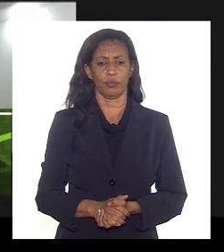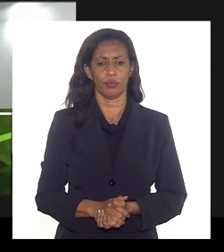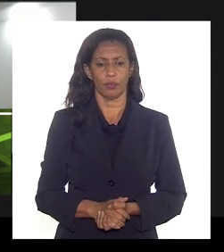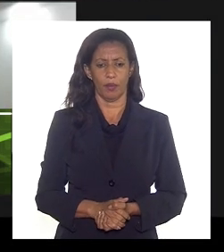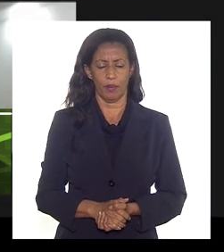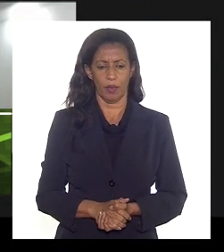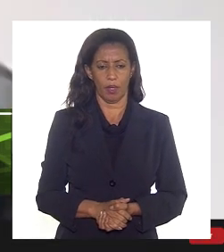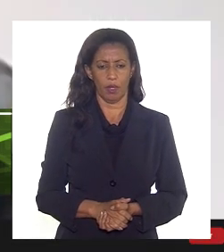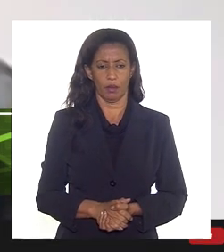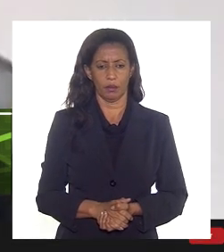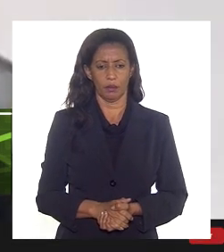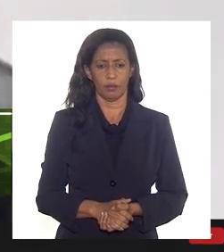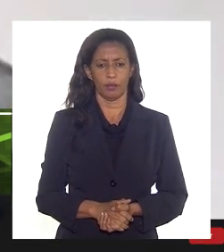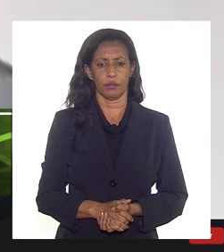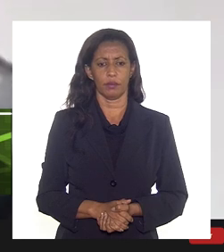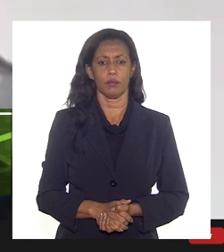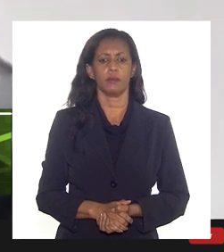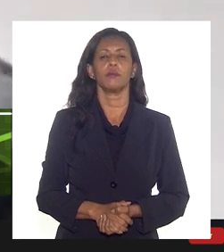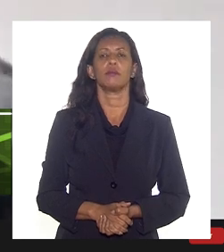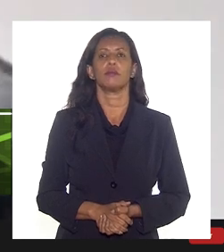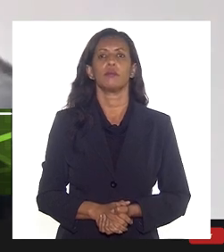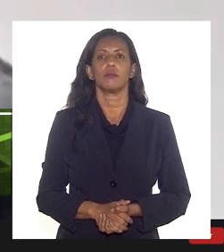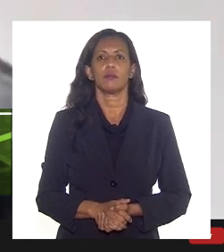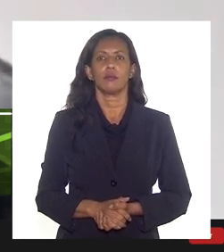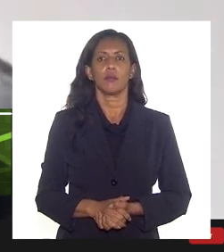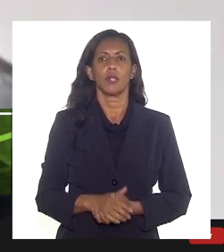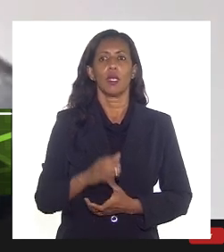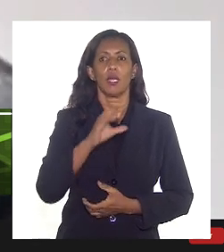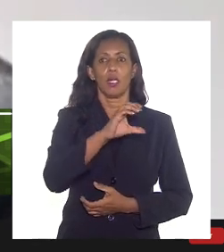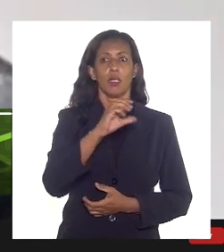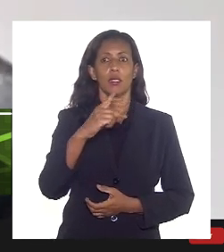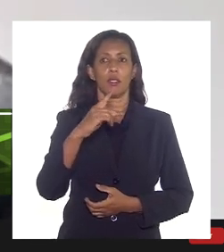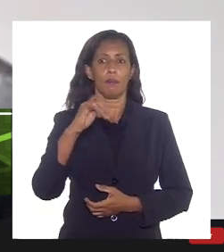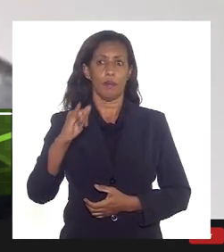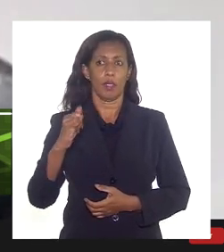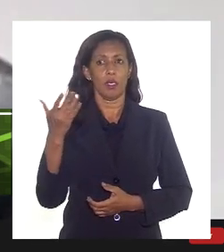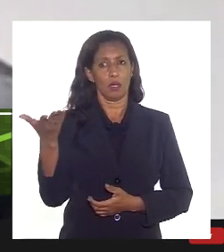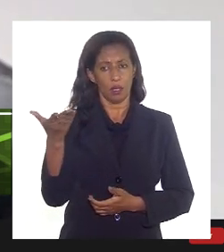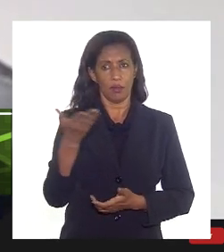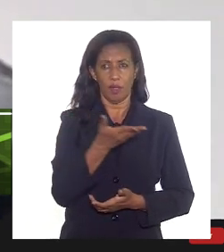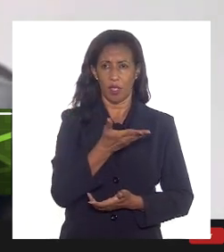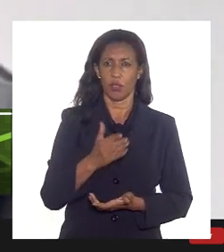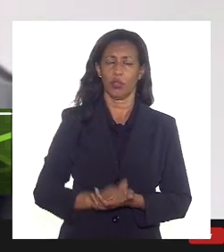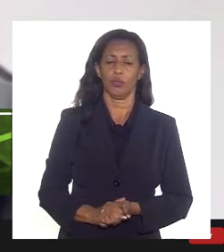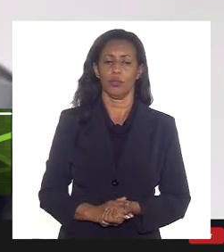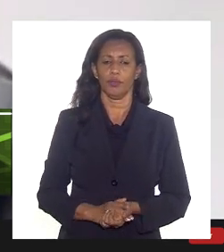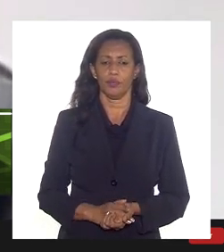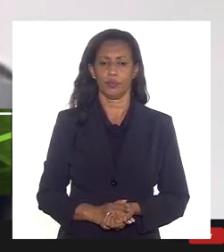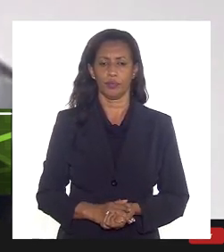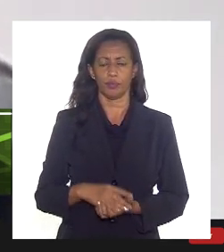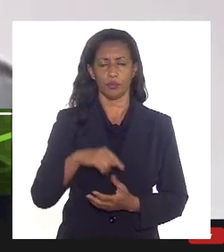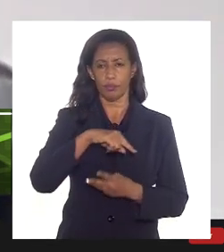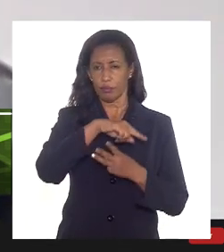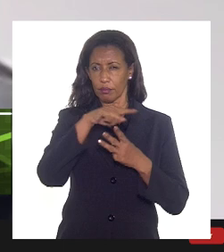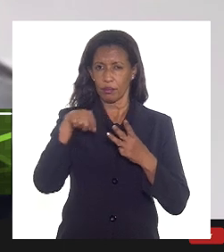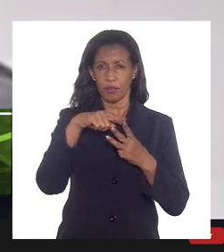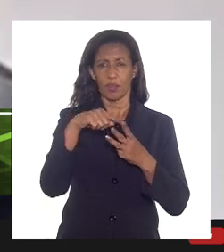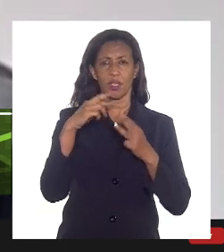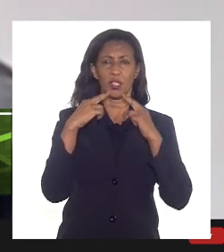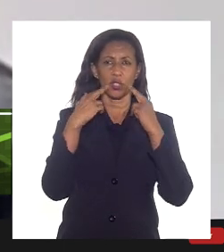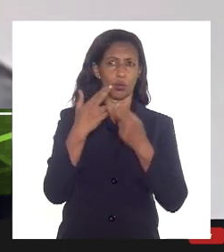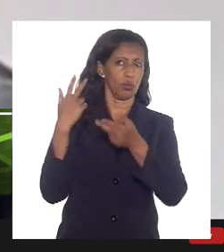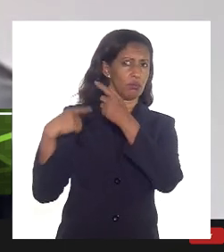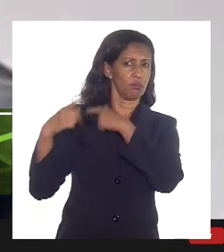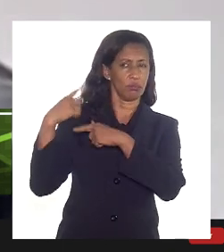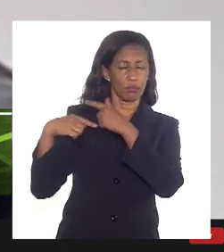Deputado Luiz Paulo, sim, isso foi uma determinação até que a CPI através do senhor deu para a gente nas três reuniões atrás, a